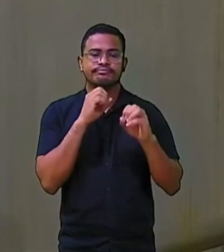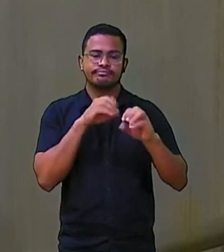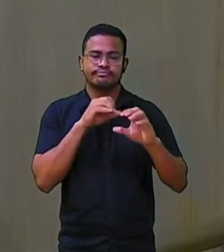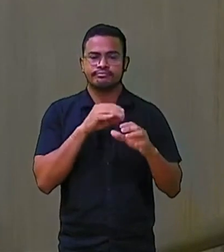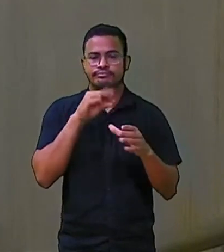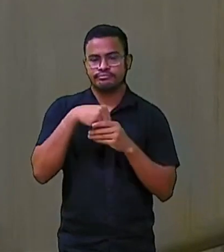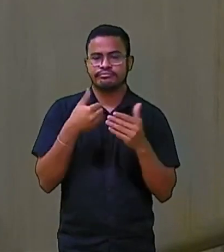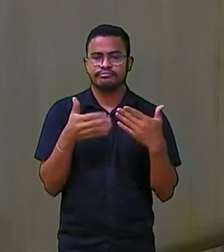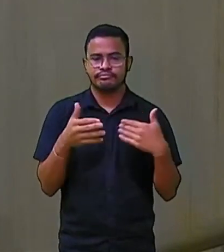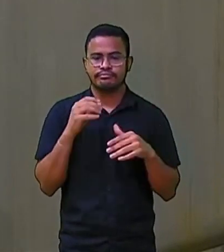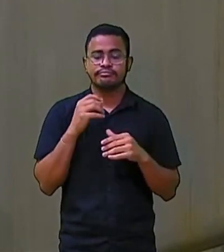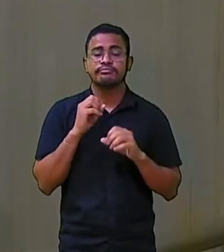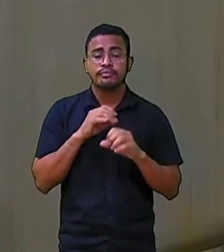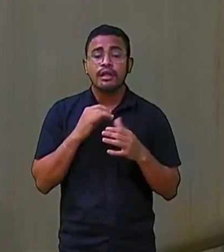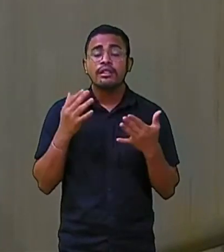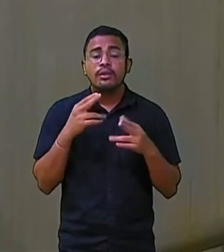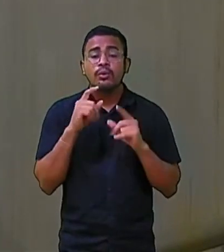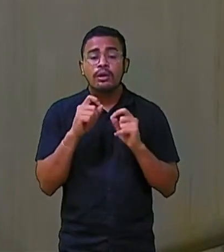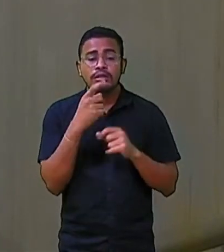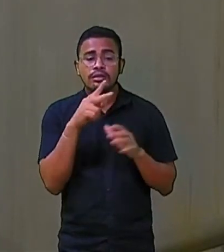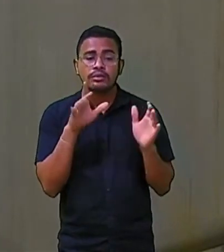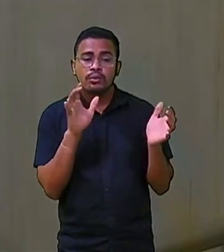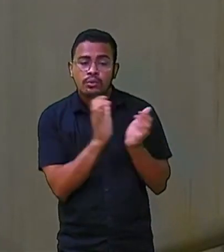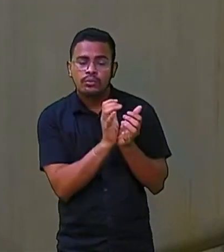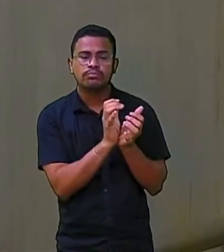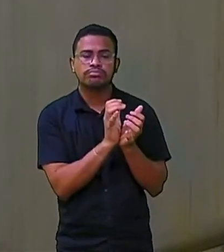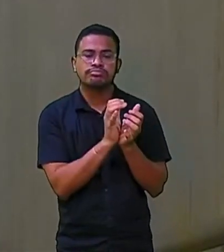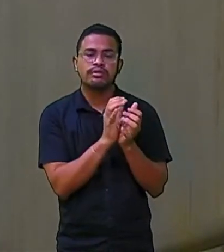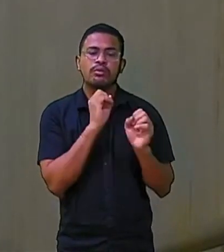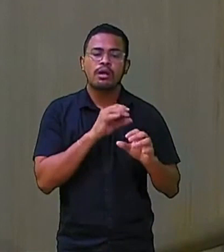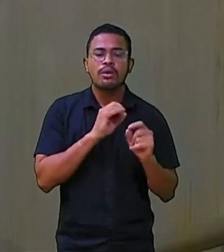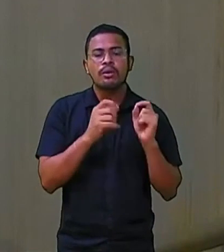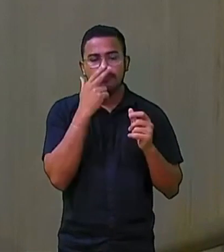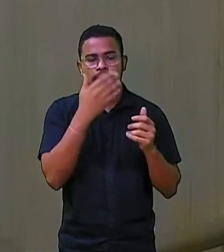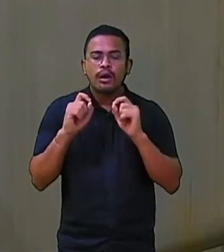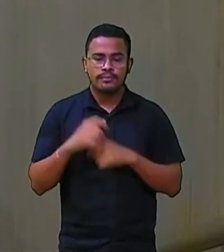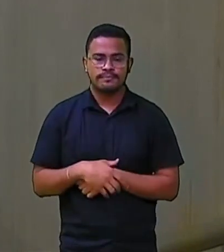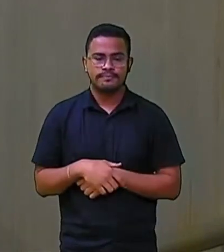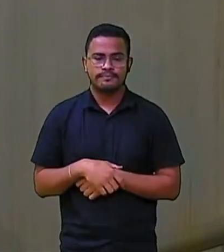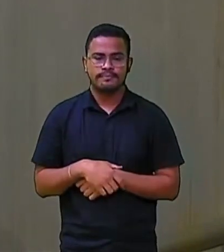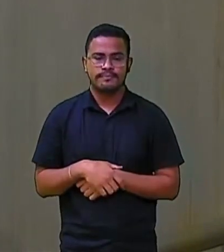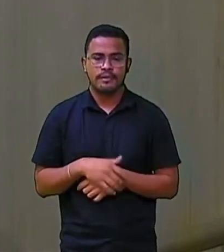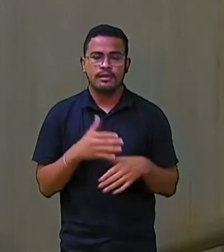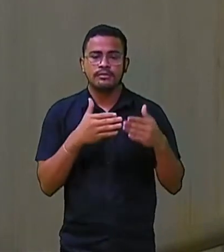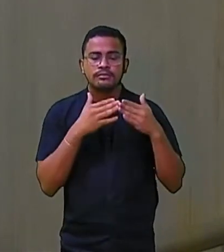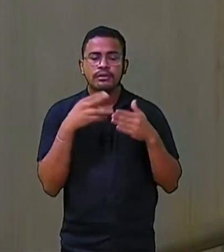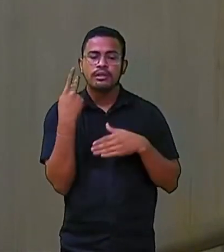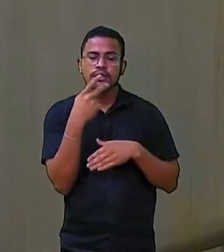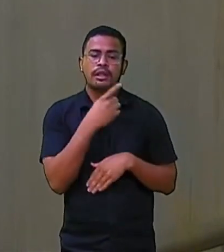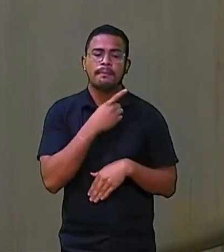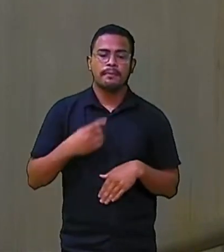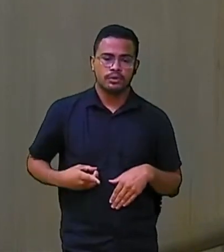e chega a comissão de educação um requerimento do deputado